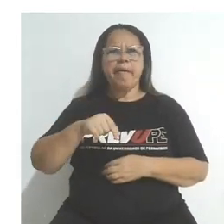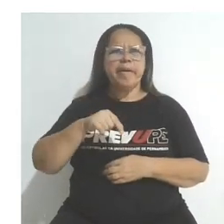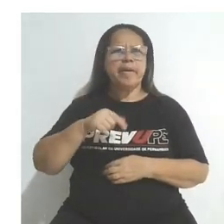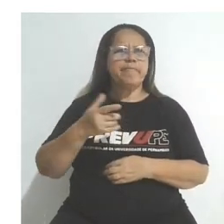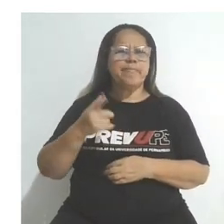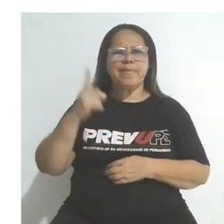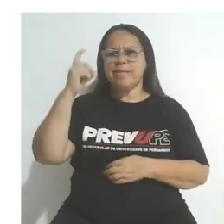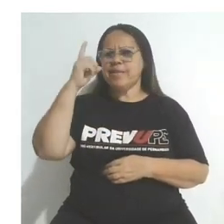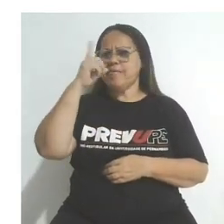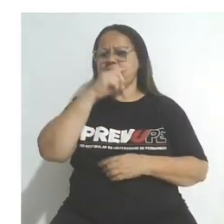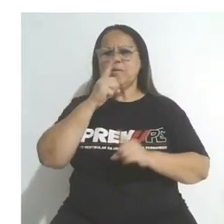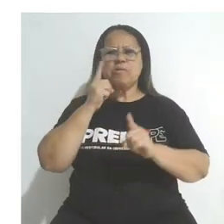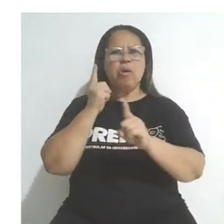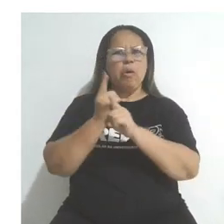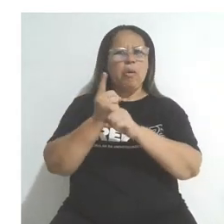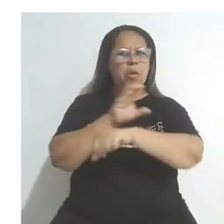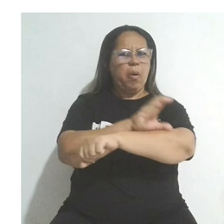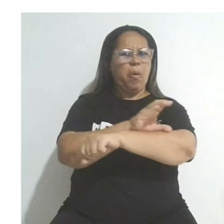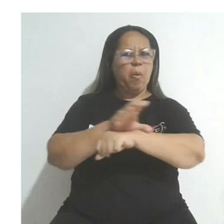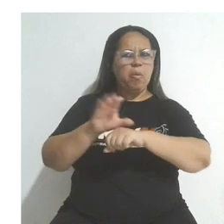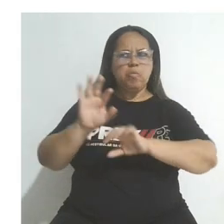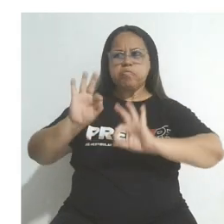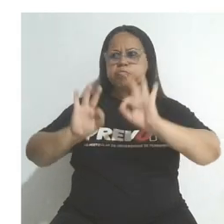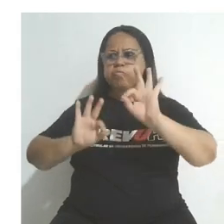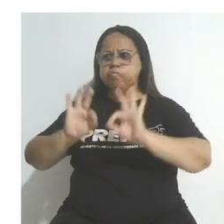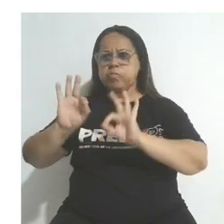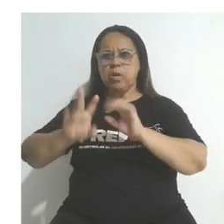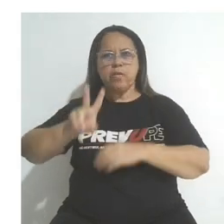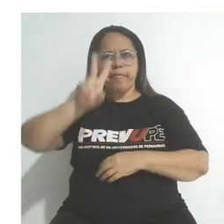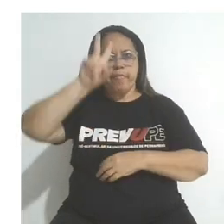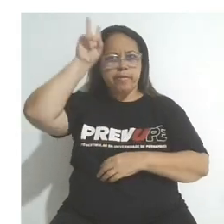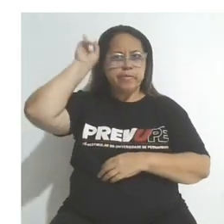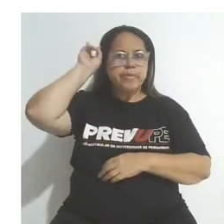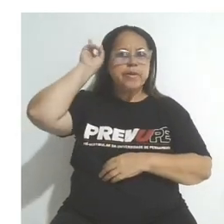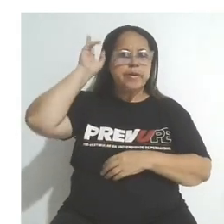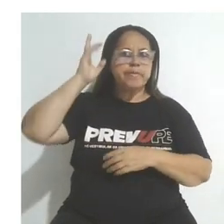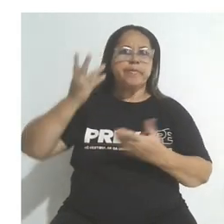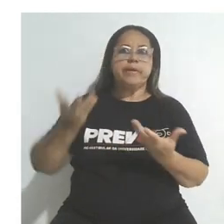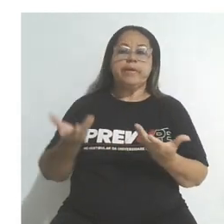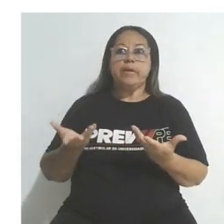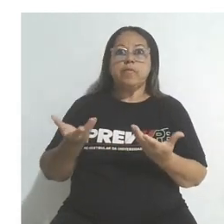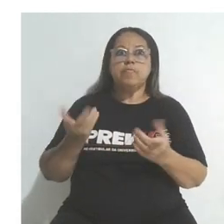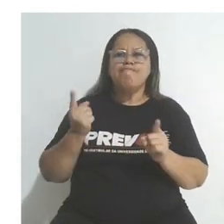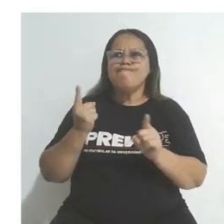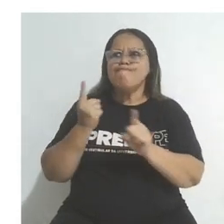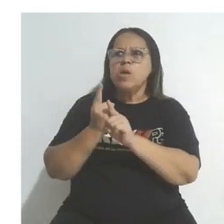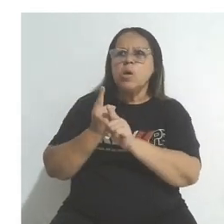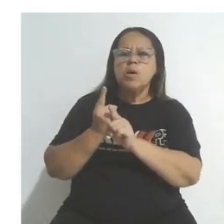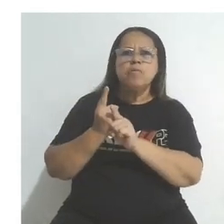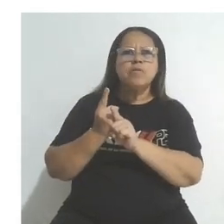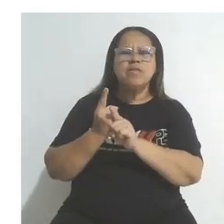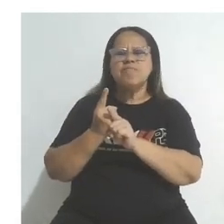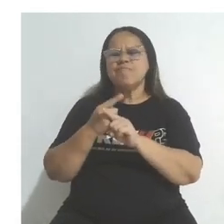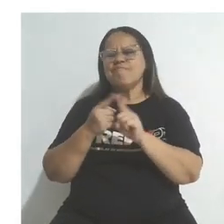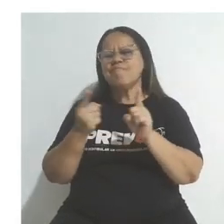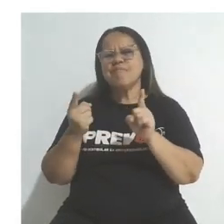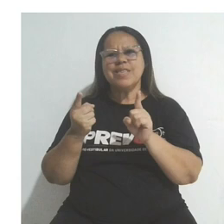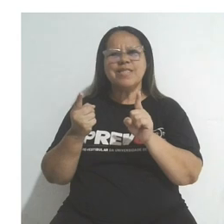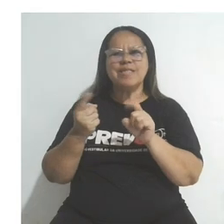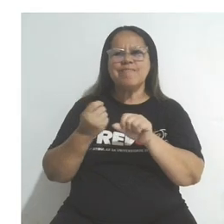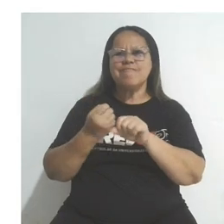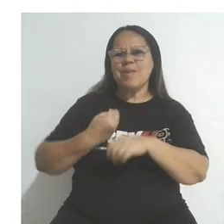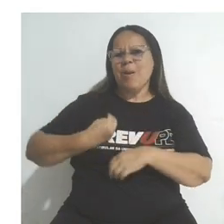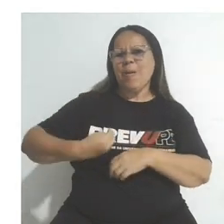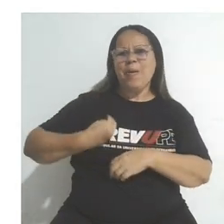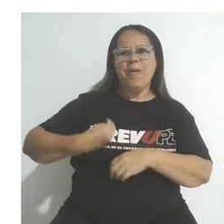facilidade de encontrar um curso preparatório assim tão facilmente. E quando a gente encontra, na maioria das vezes